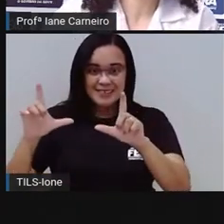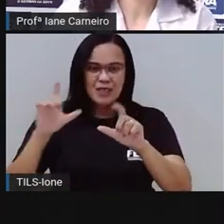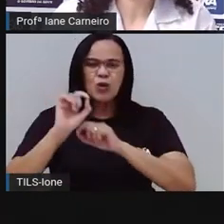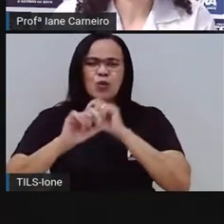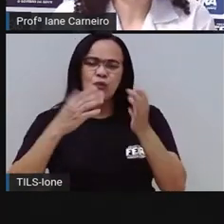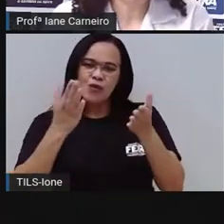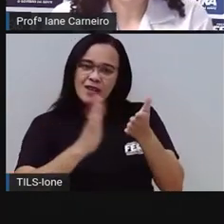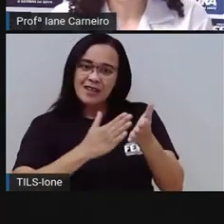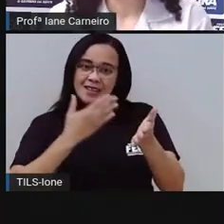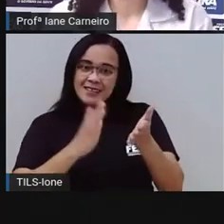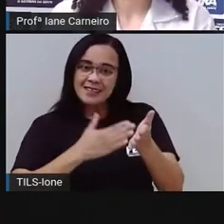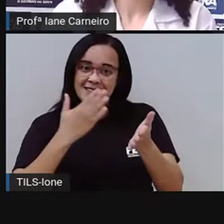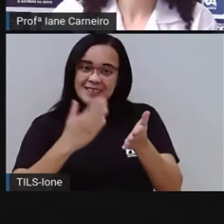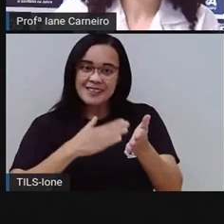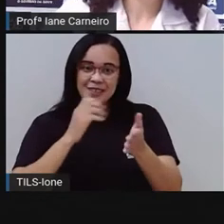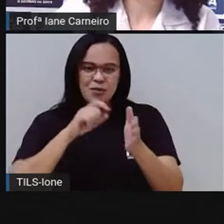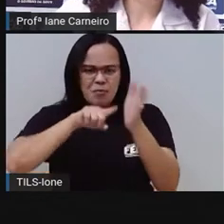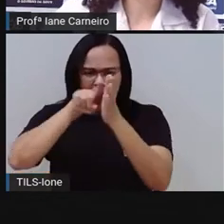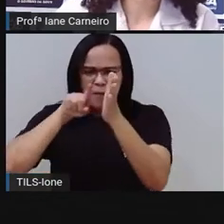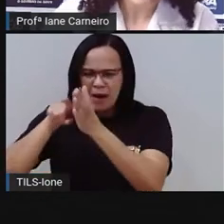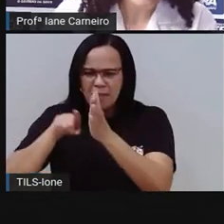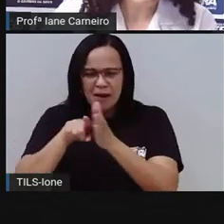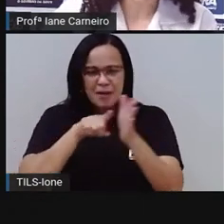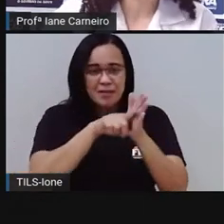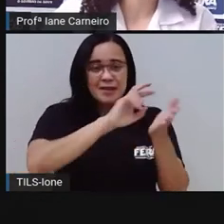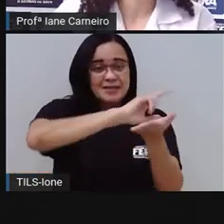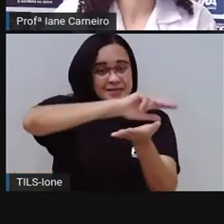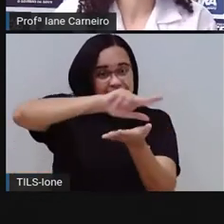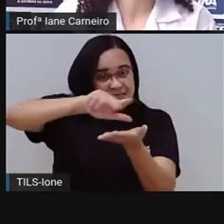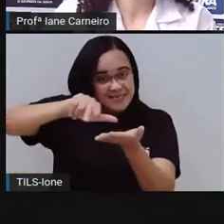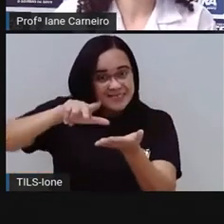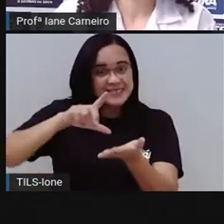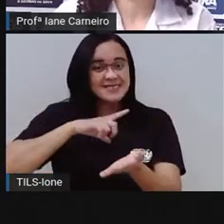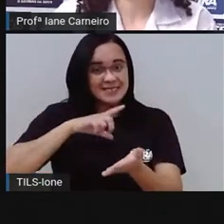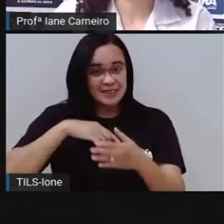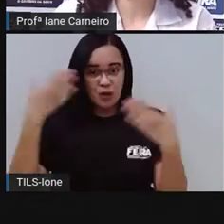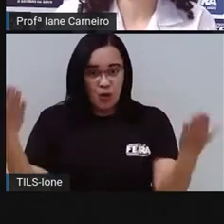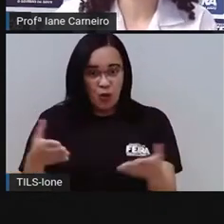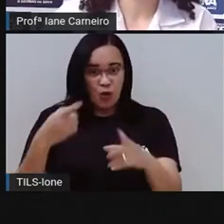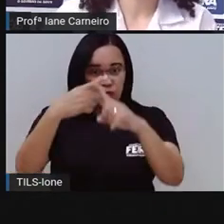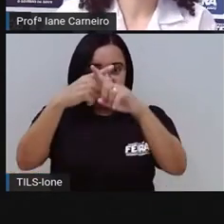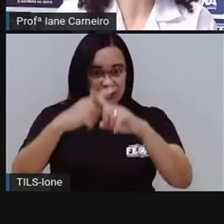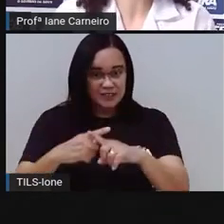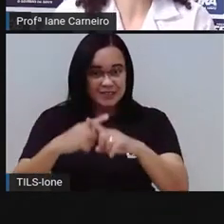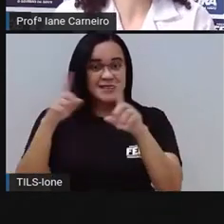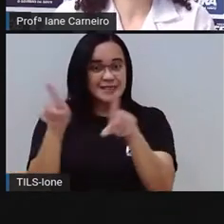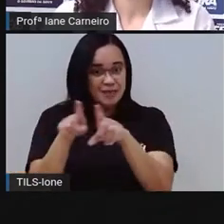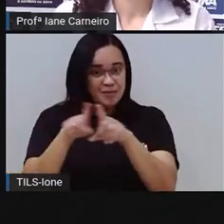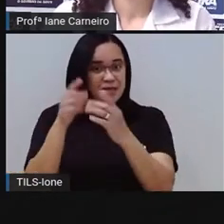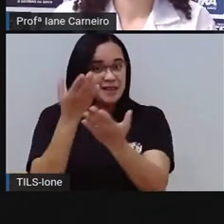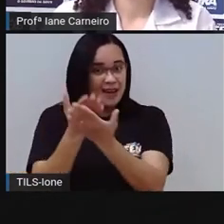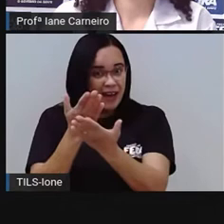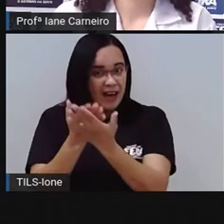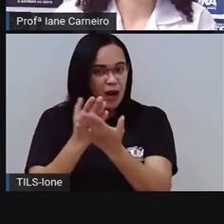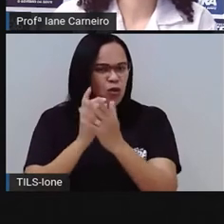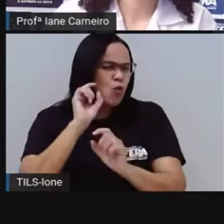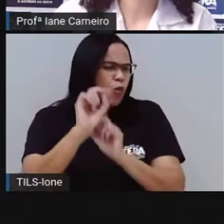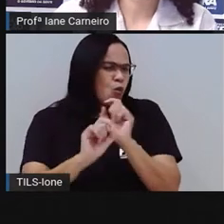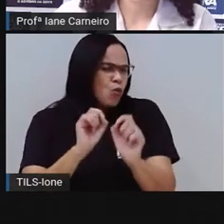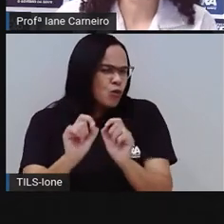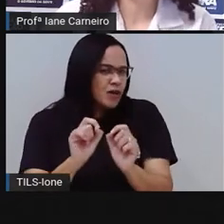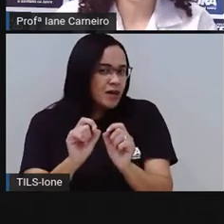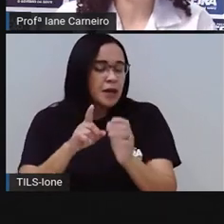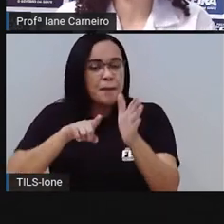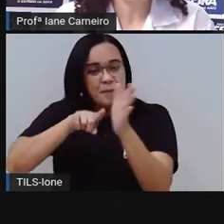adivinhas, tá bom? E aí a nossa aula, o nosso desafio de hoje vai ser tentar adivinhar as